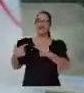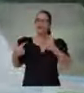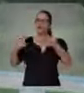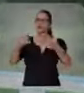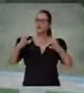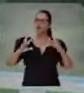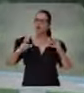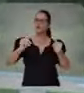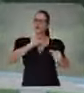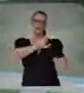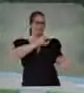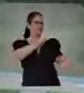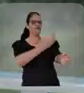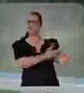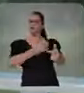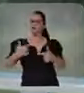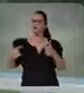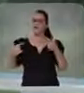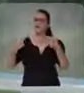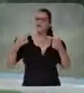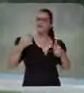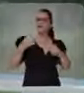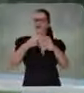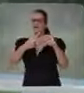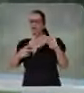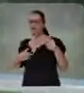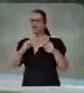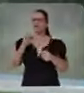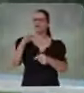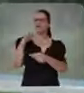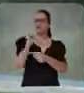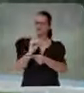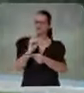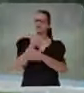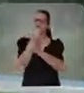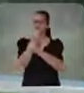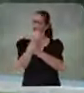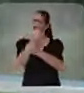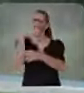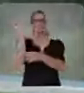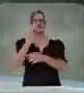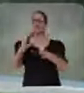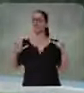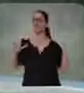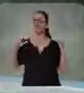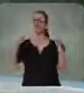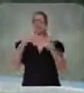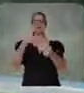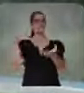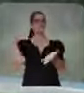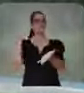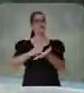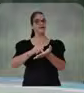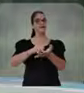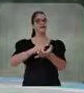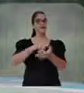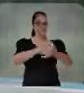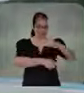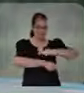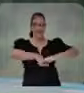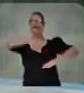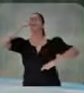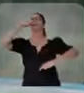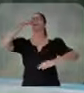lutar com todas as nossas forças para enfrentar a violência do fascismo e para garantir de uma vez por todas a